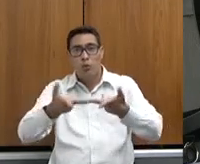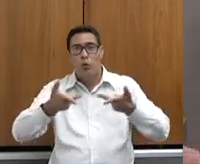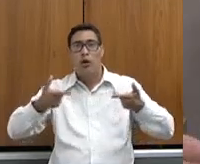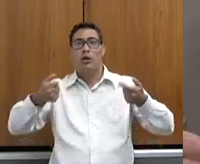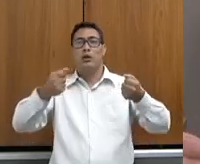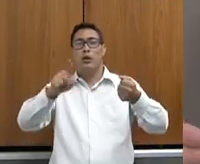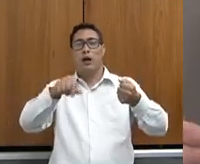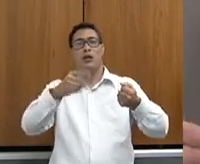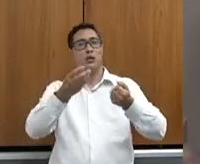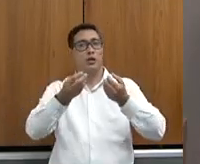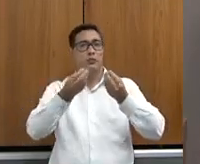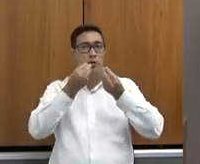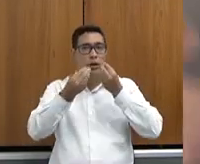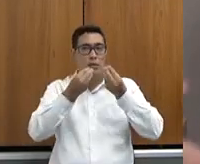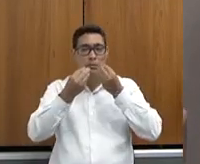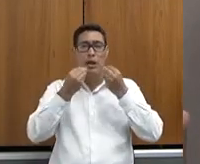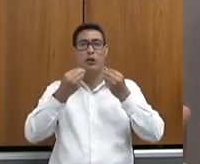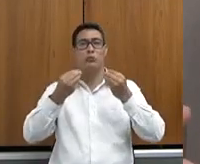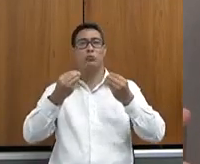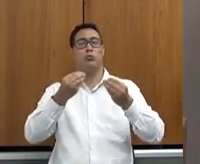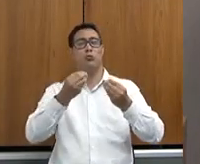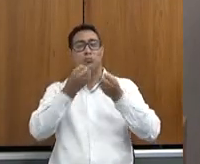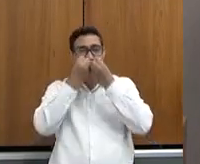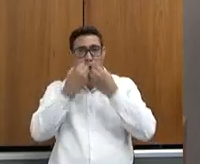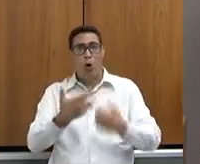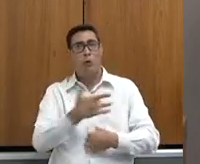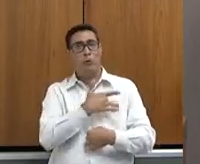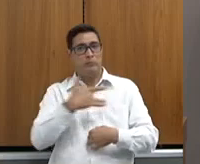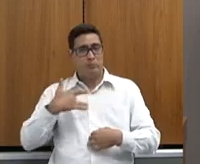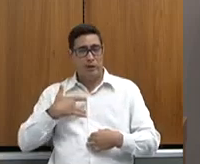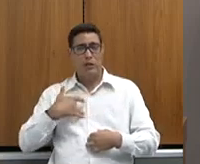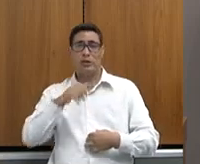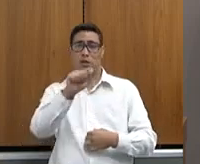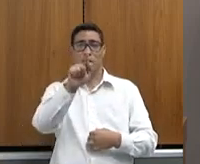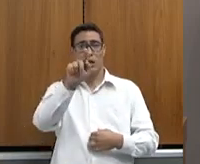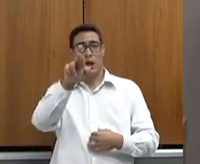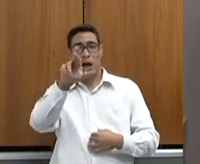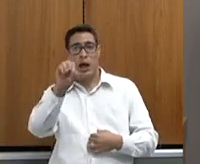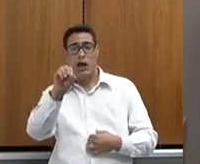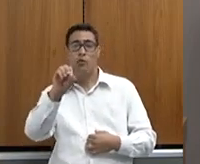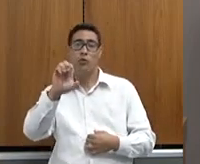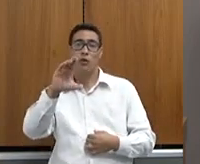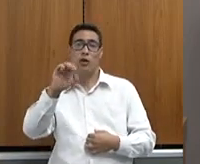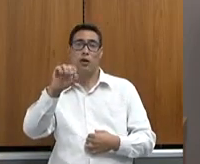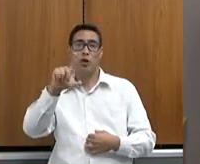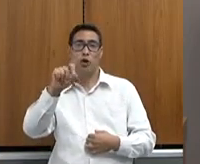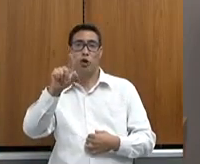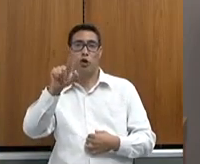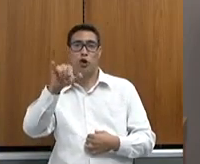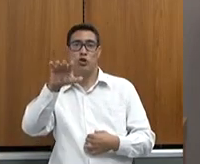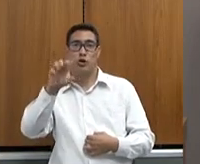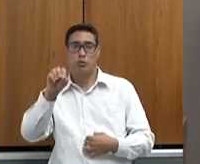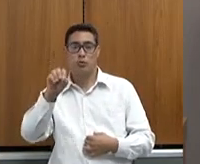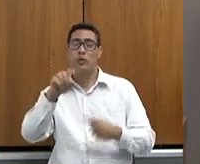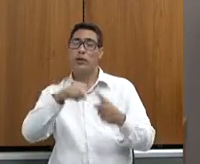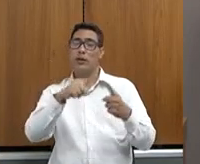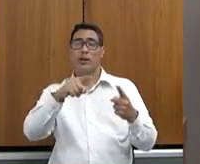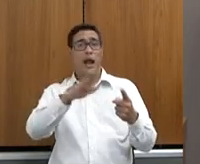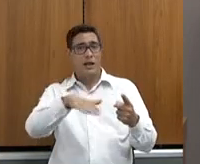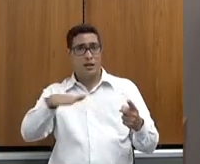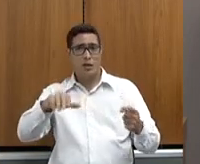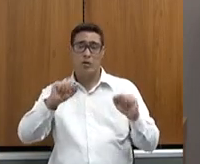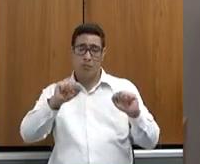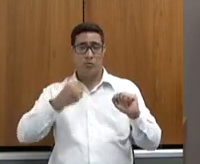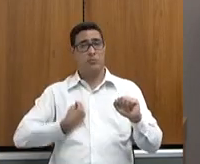saudável, nós vamos ter um alimento mais agroecológico, a criança podendo envolver com isso, porque isso trata exatamente de sucessão no campo,